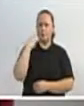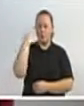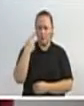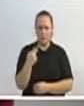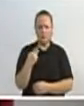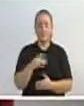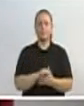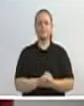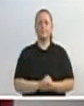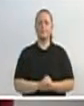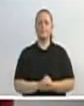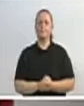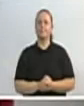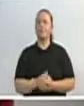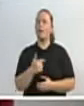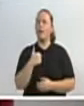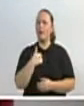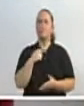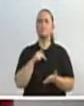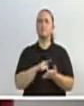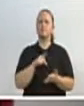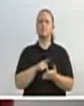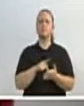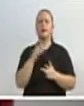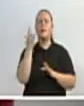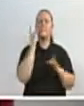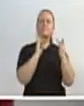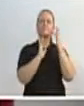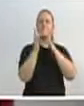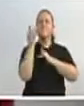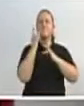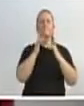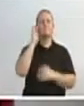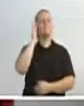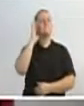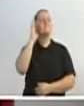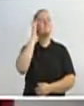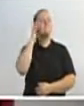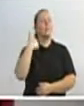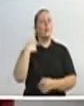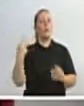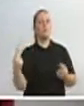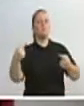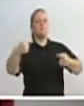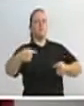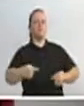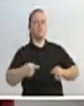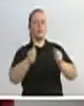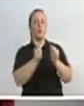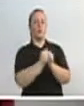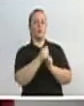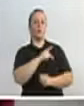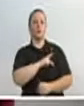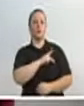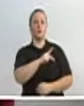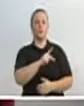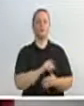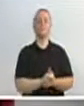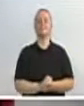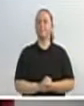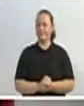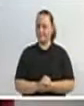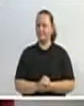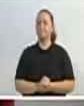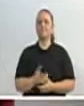estava muito apaixonado pela disputa, muito mesmo. Me empenhei muito para isso. Devo satisfação